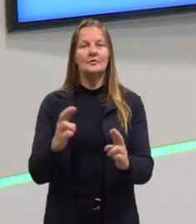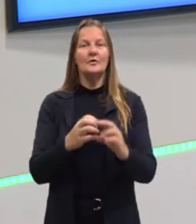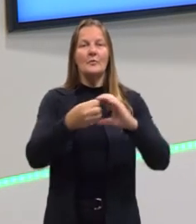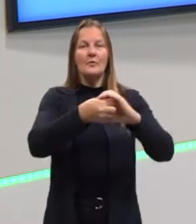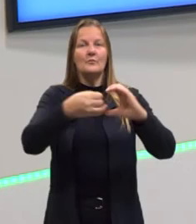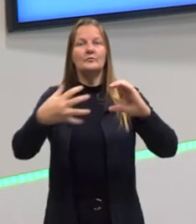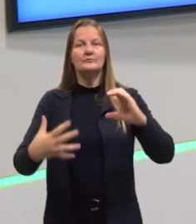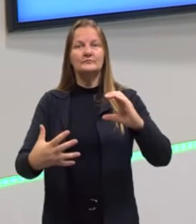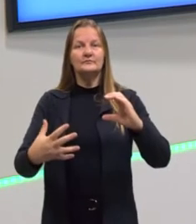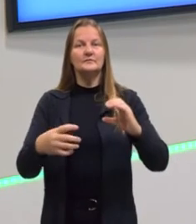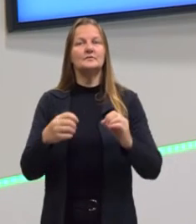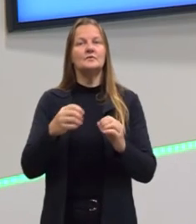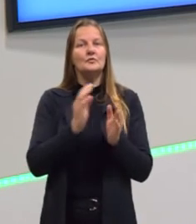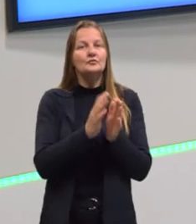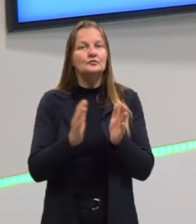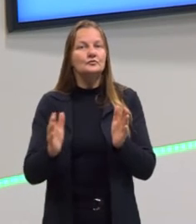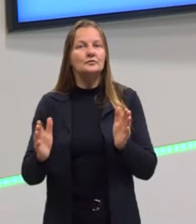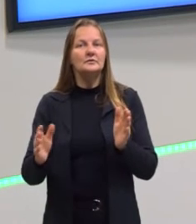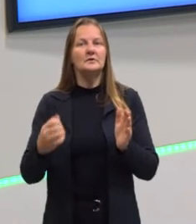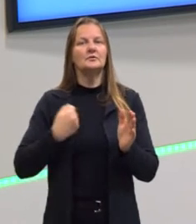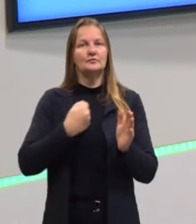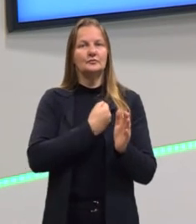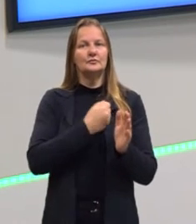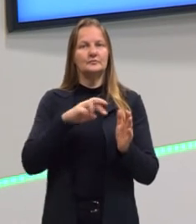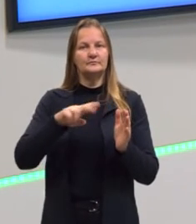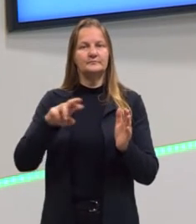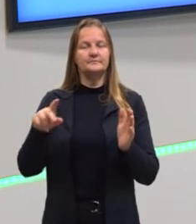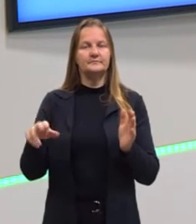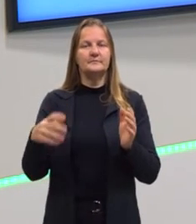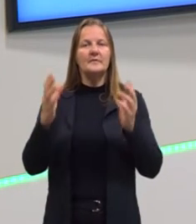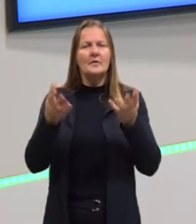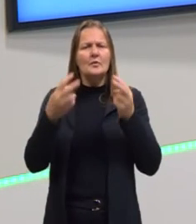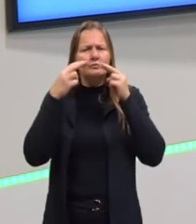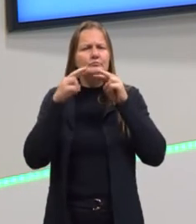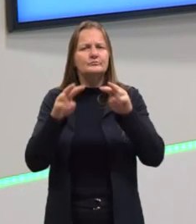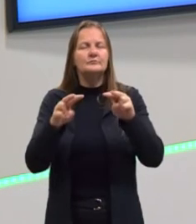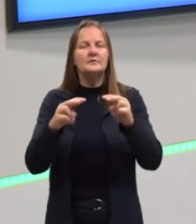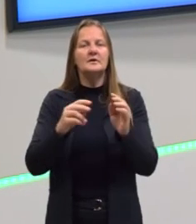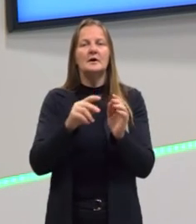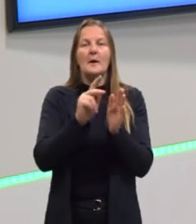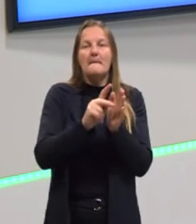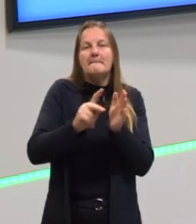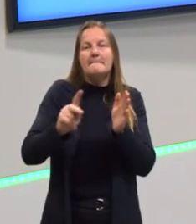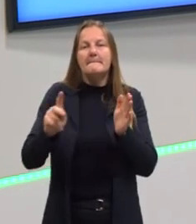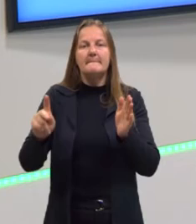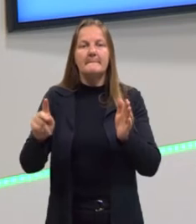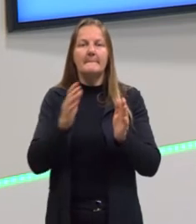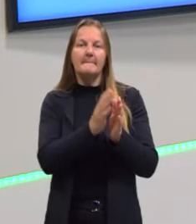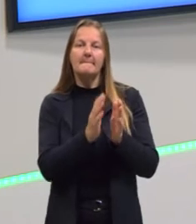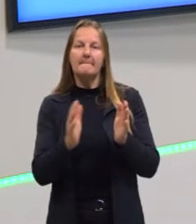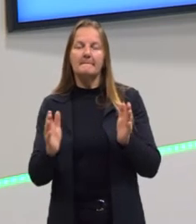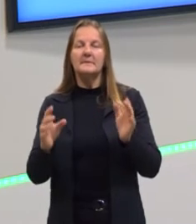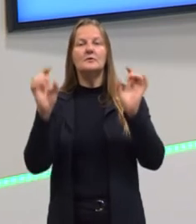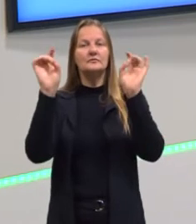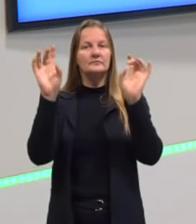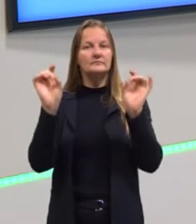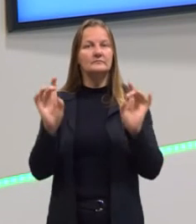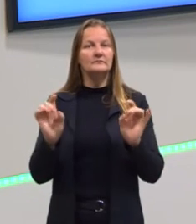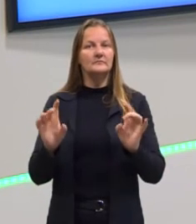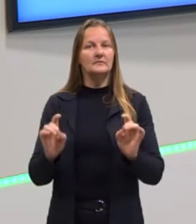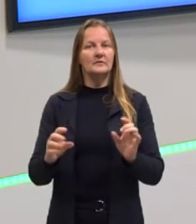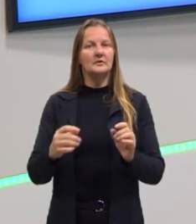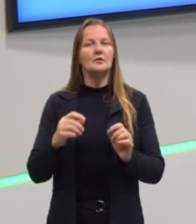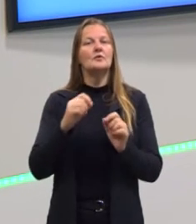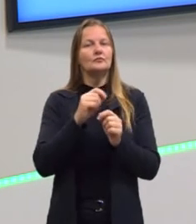classificação das sequências numéricas. E nós vamos ver que as progressões são casos específicos das